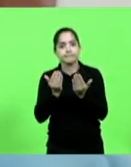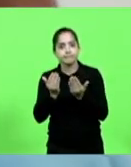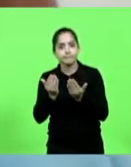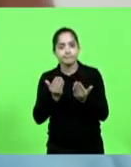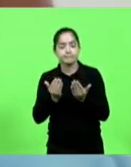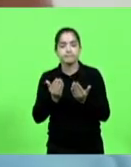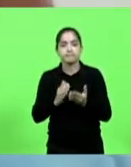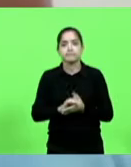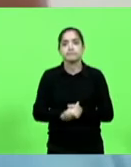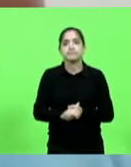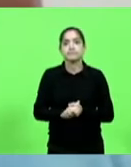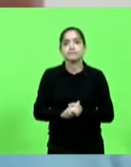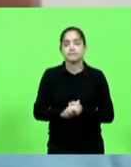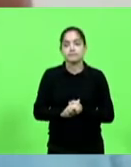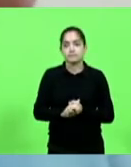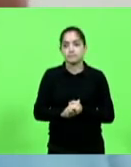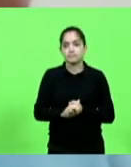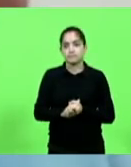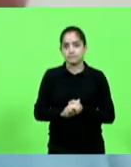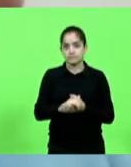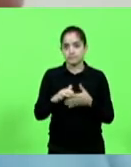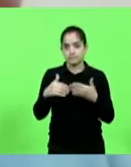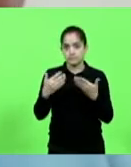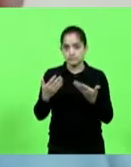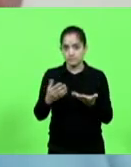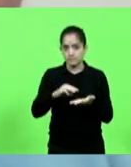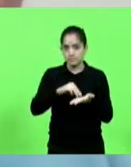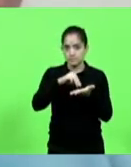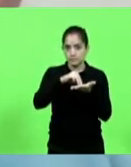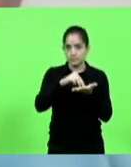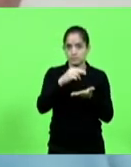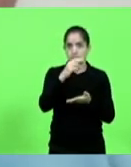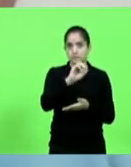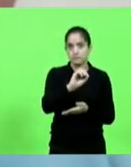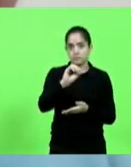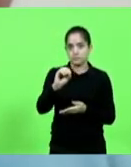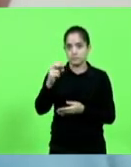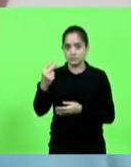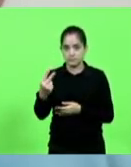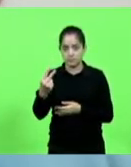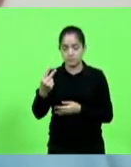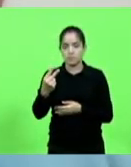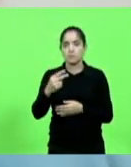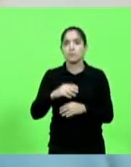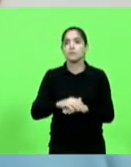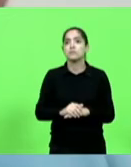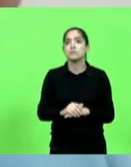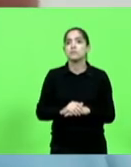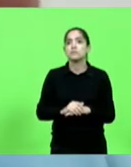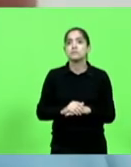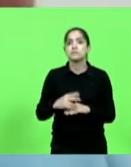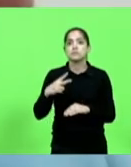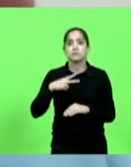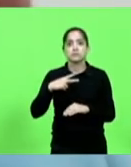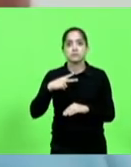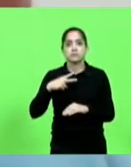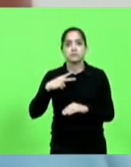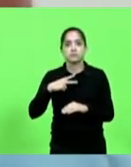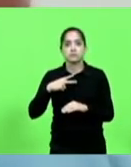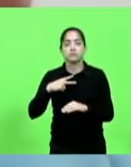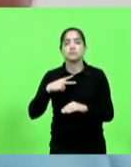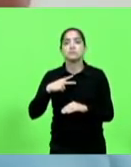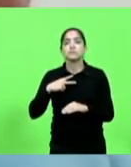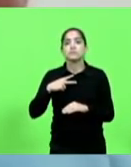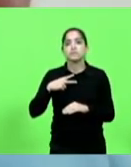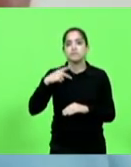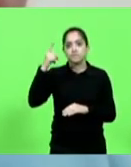ou não. E, com relação à moção 002 da Associação de Mantenedoras Particulares de Educação Superior de Santa Catarina,